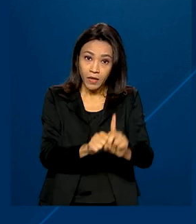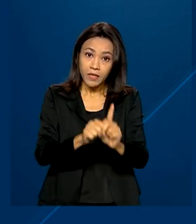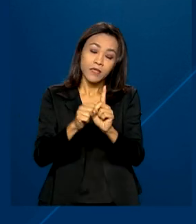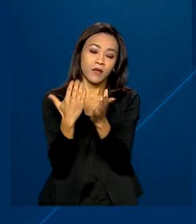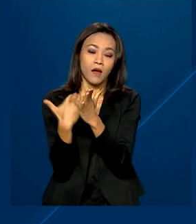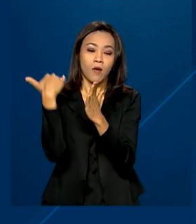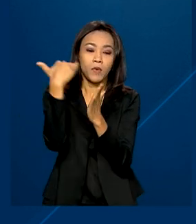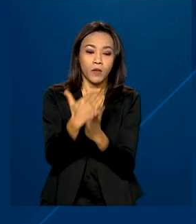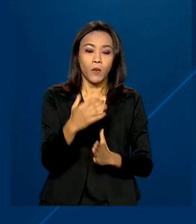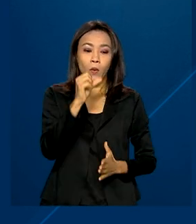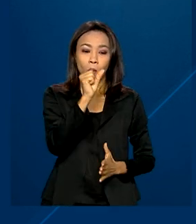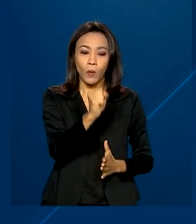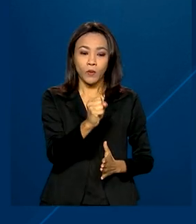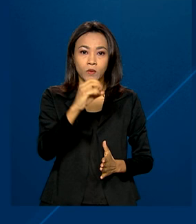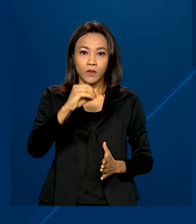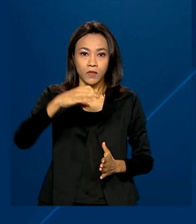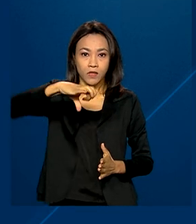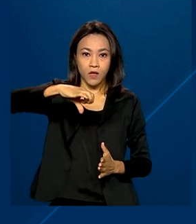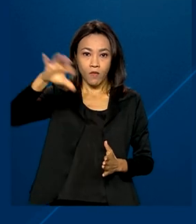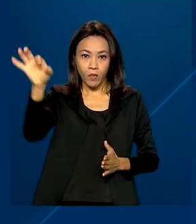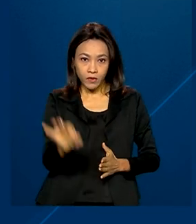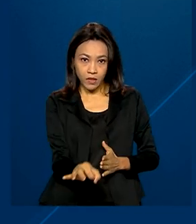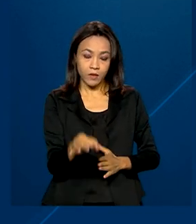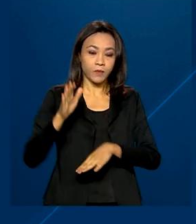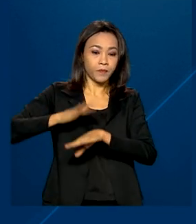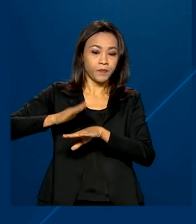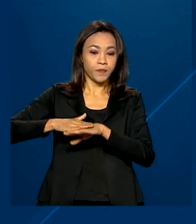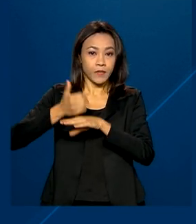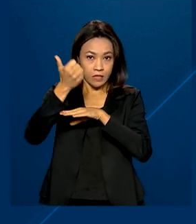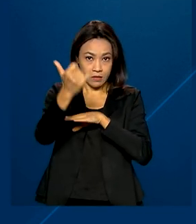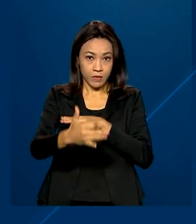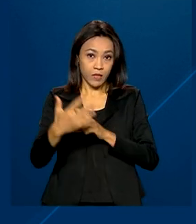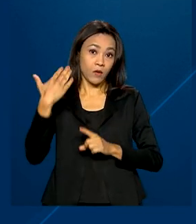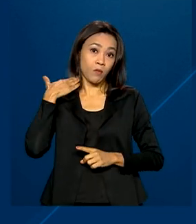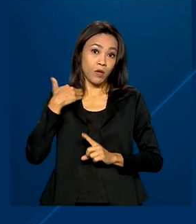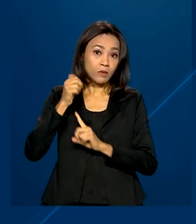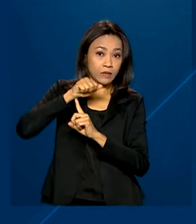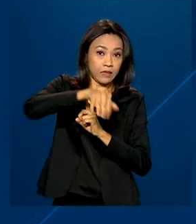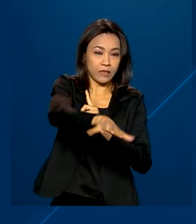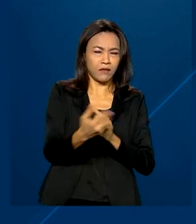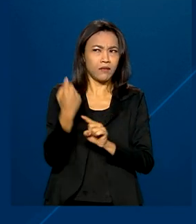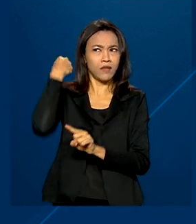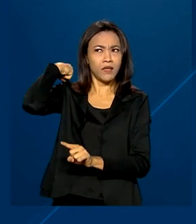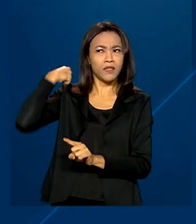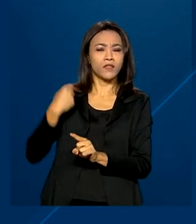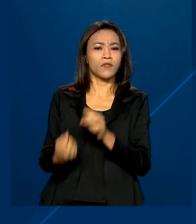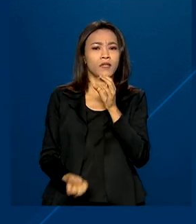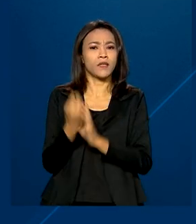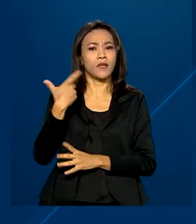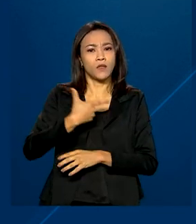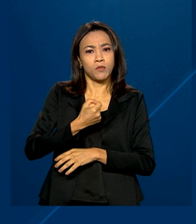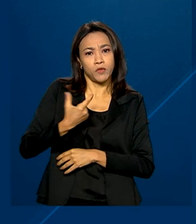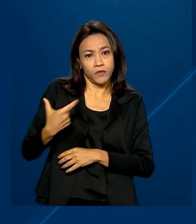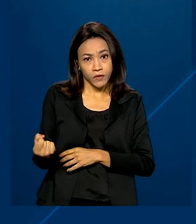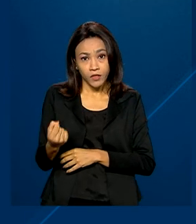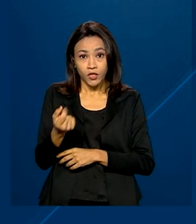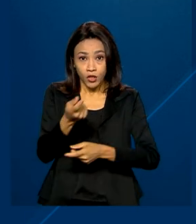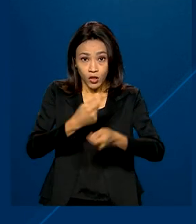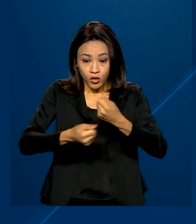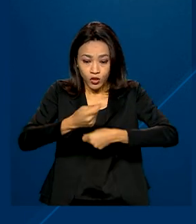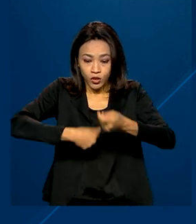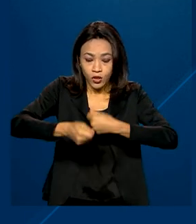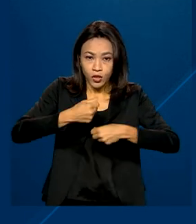809%. Segundo o Banco Central, desde que foi criado em 2020, o Pix já movimentou